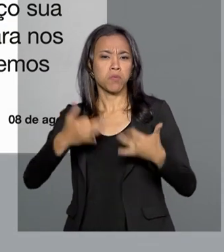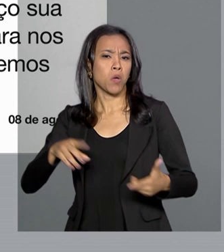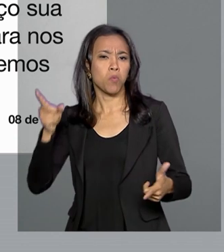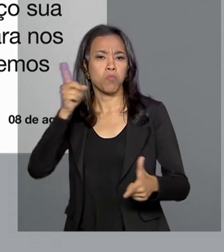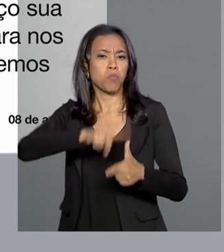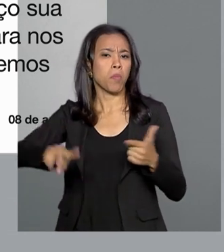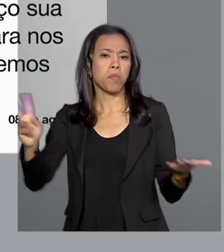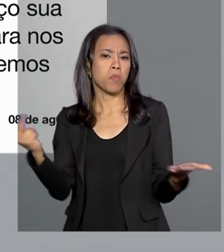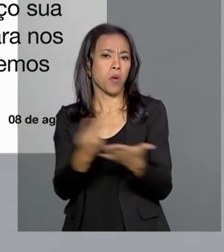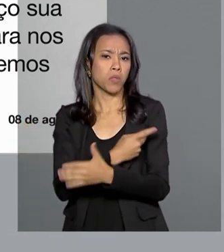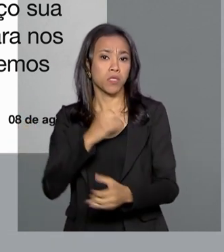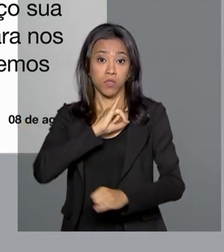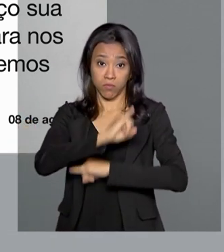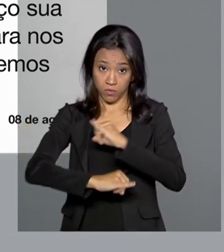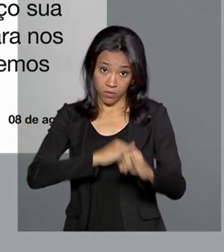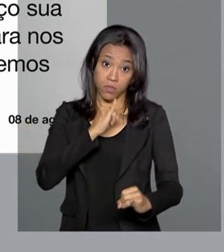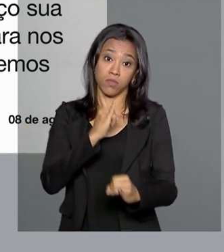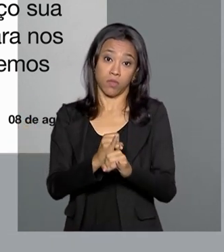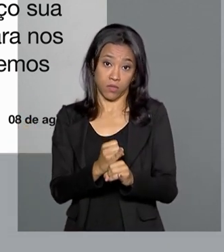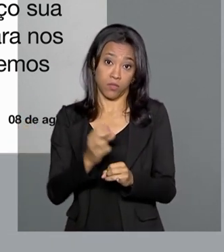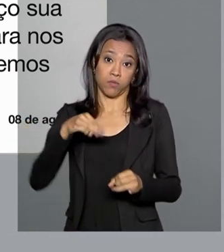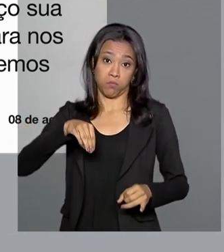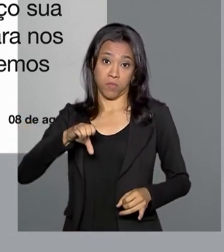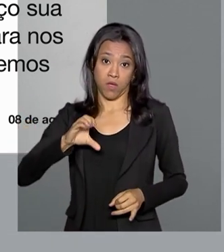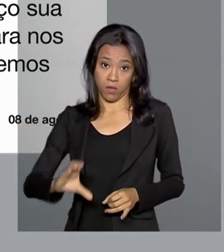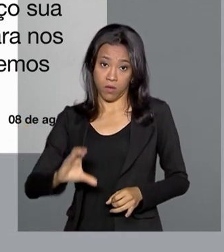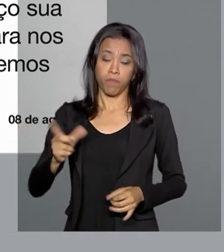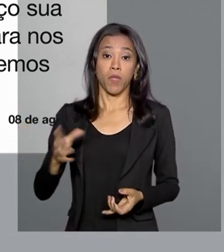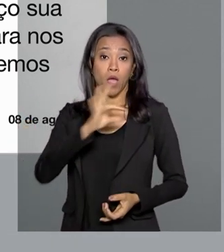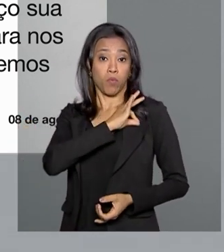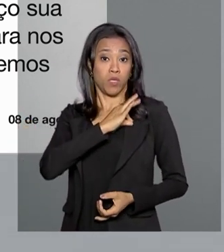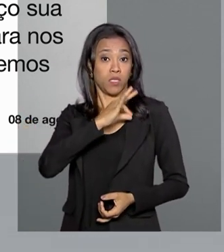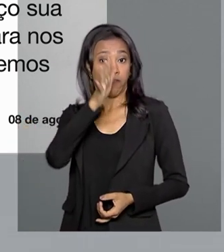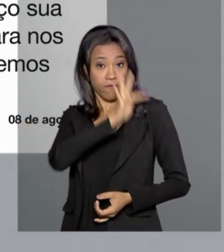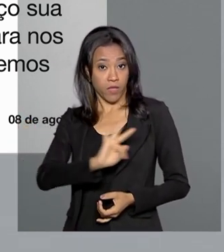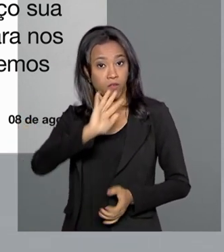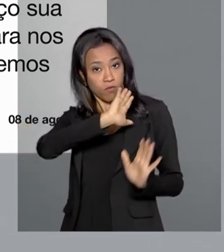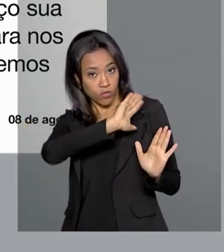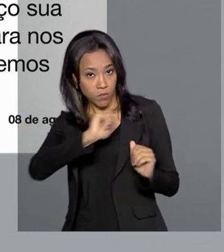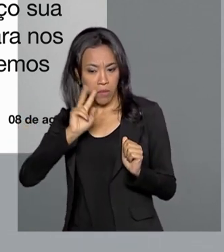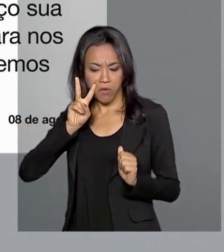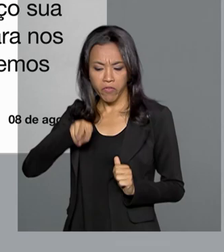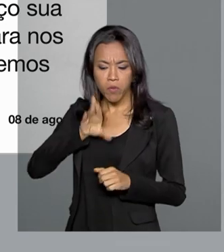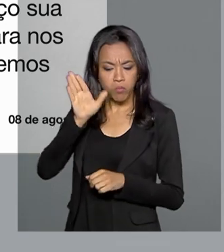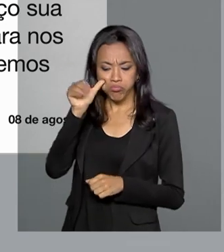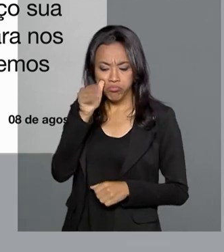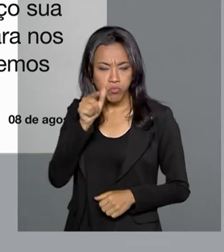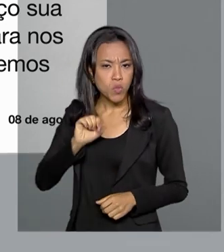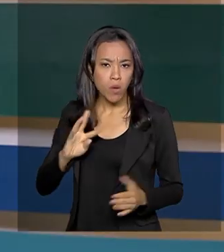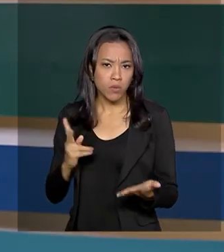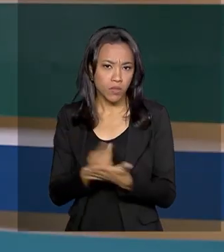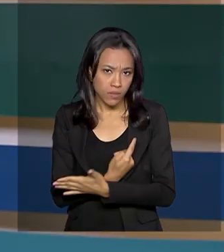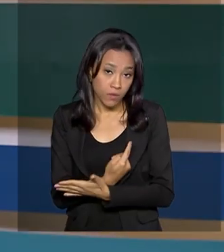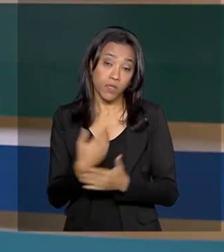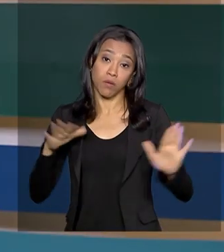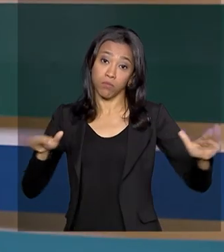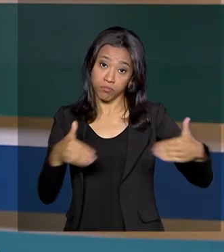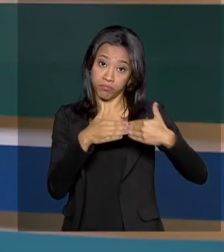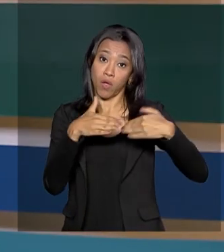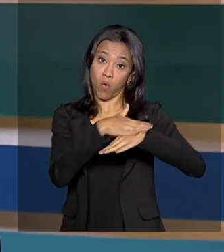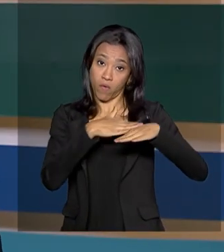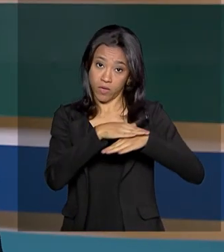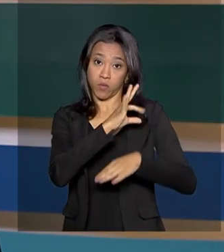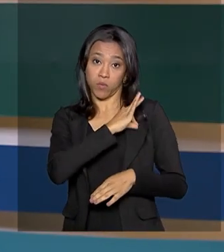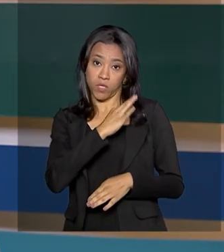suspeita de anormalidades em alguns sites do MEC. A Polícia Federal foi chamada para investigar o caso. A conversa com o ministro e com a Polícia